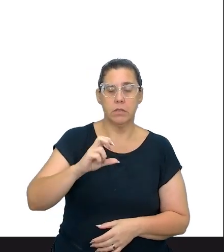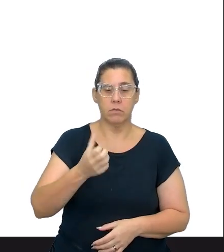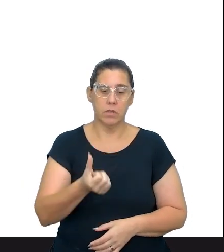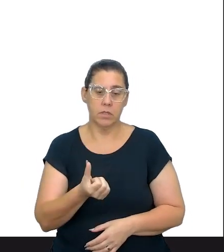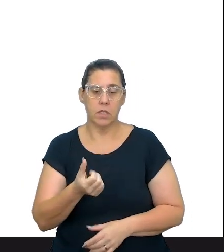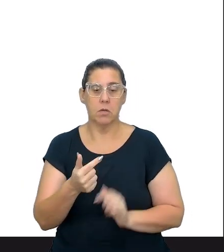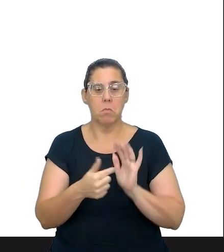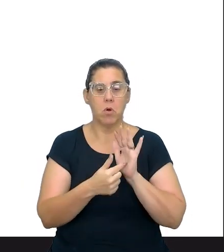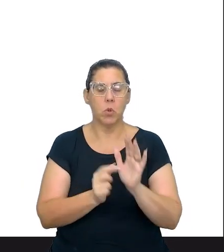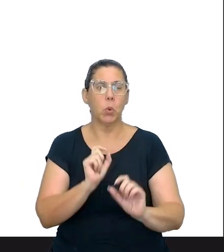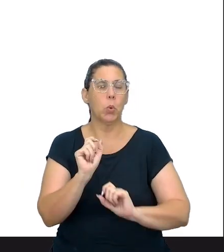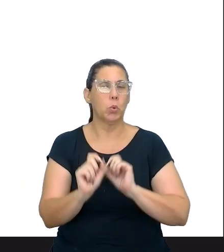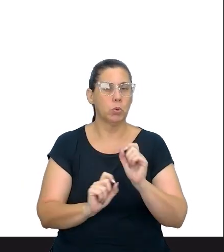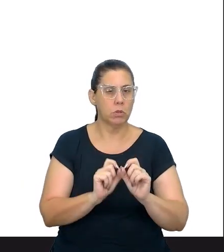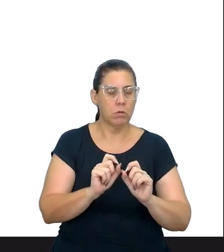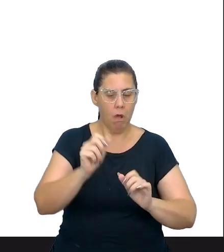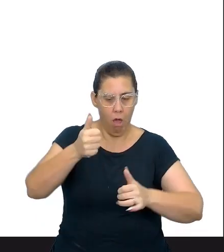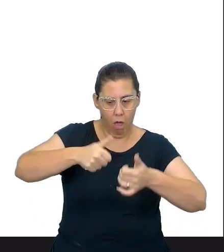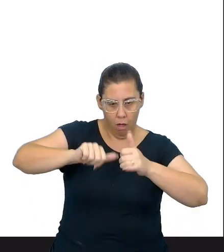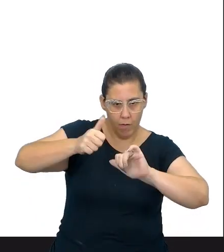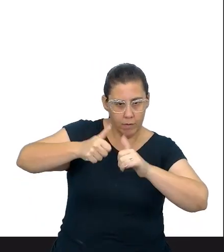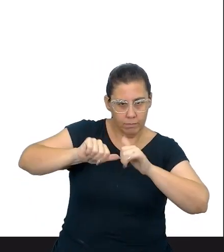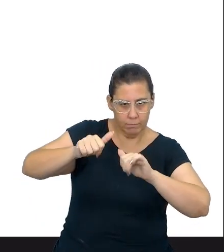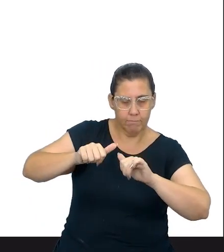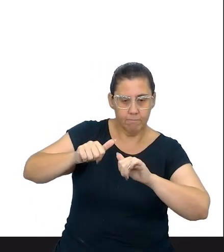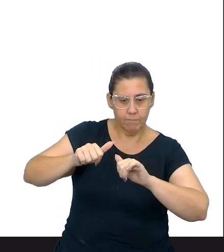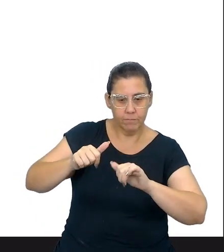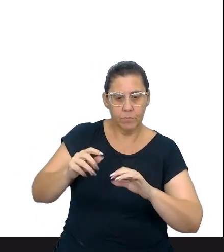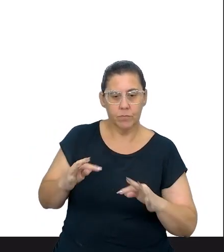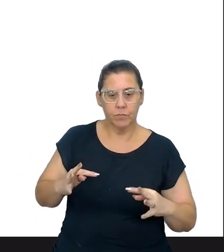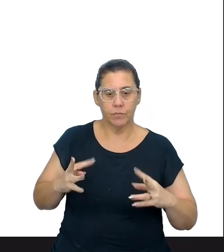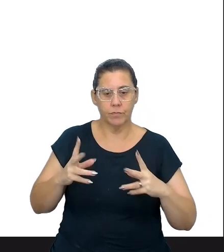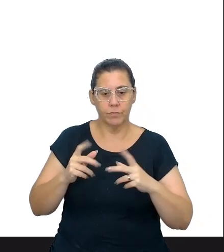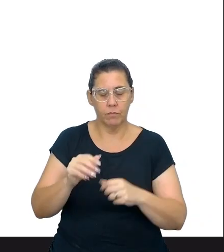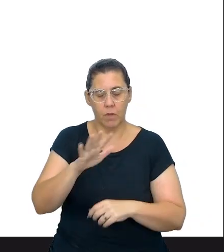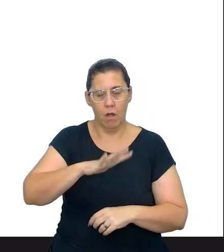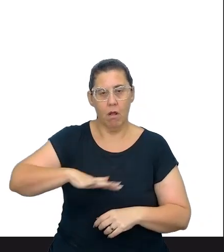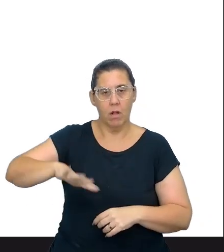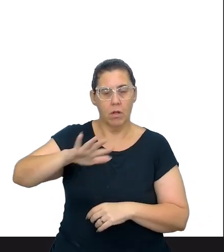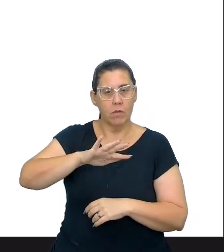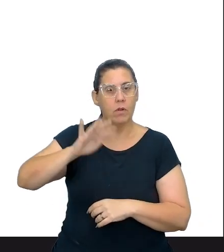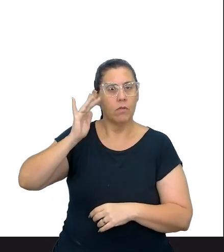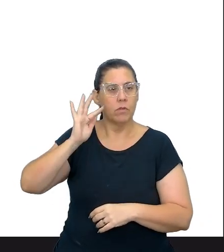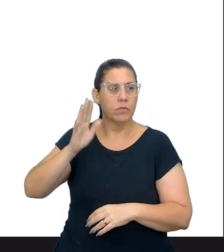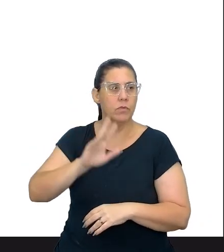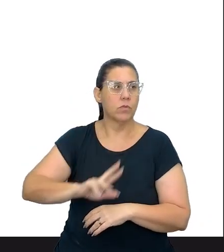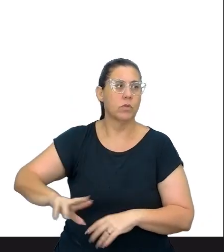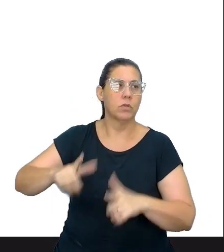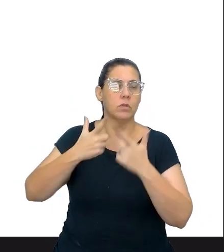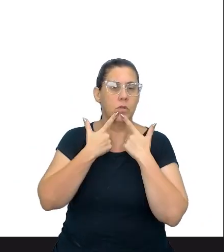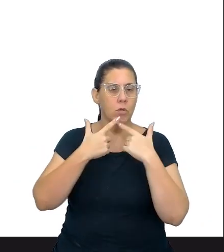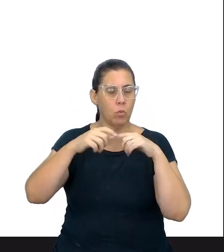quê? A parte da análise dos recursos linguísticos que foram utilizados, porque eles tiveram que fazer a